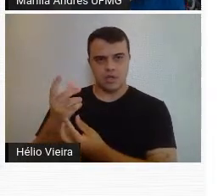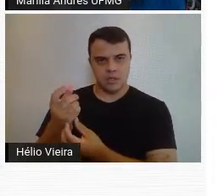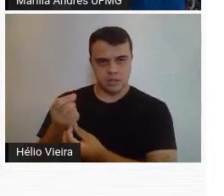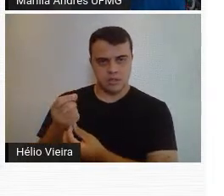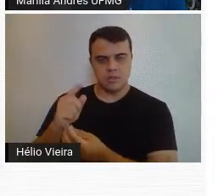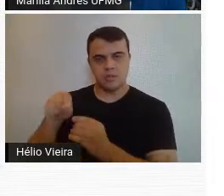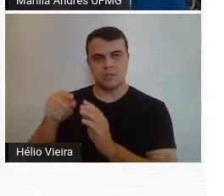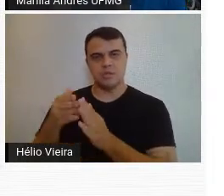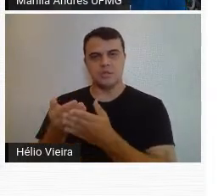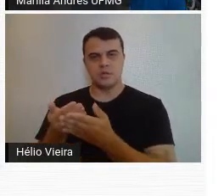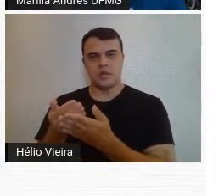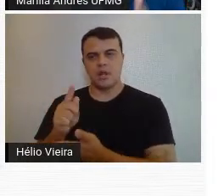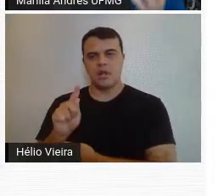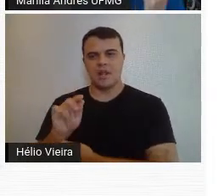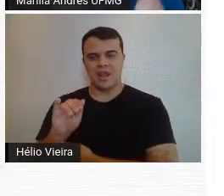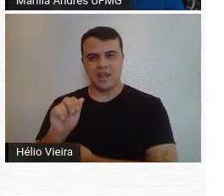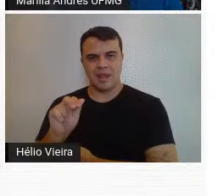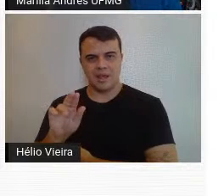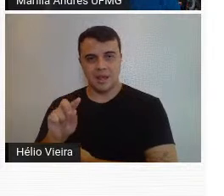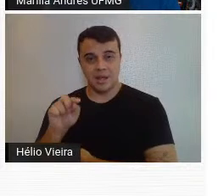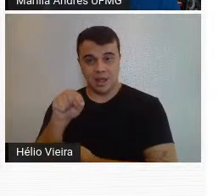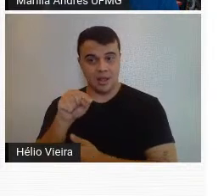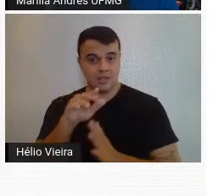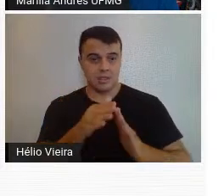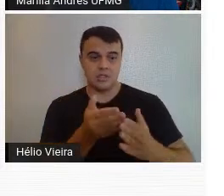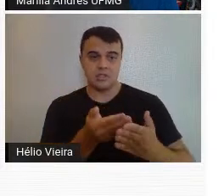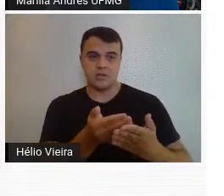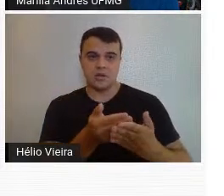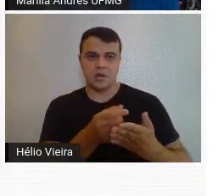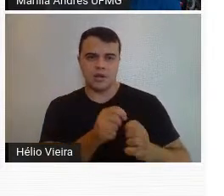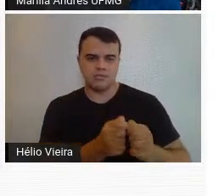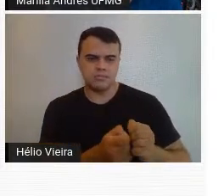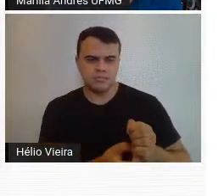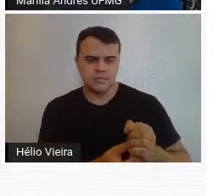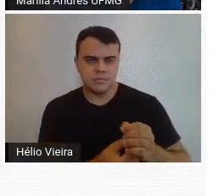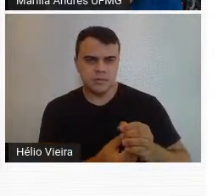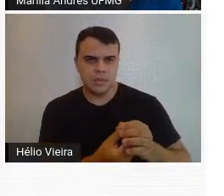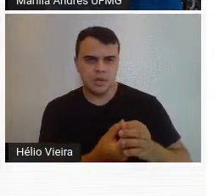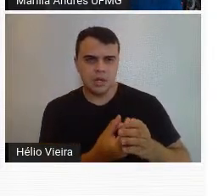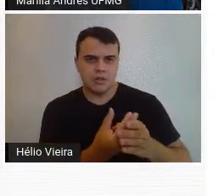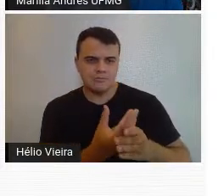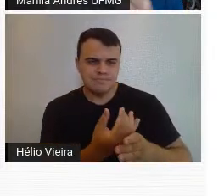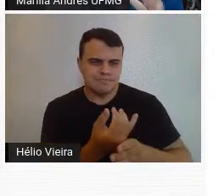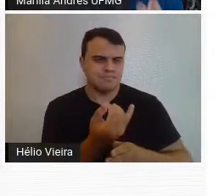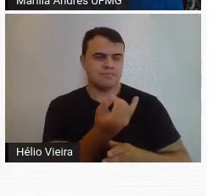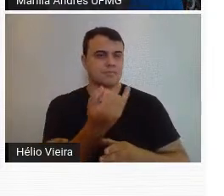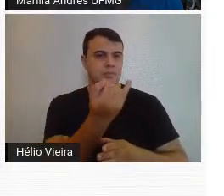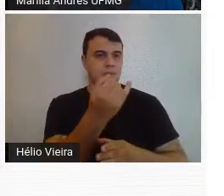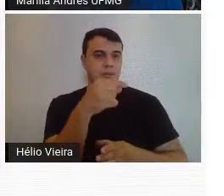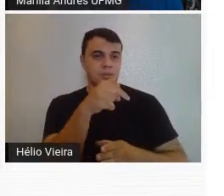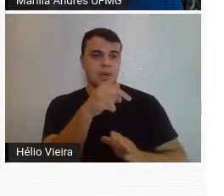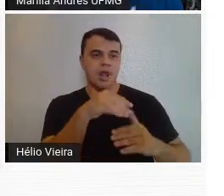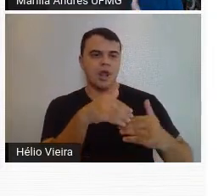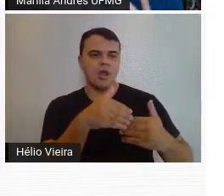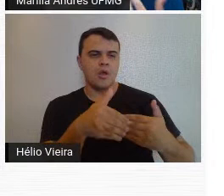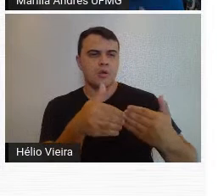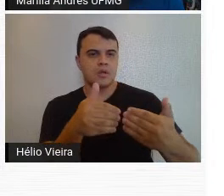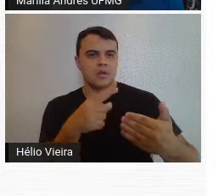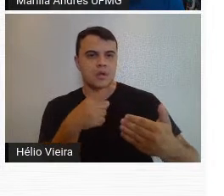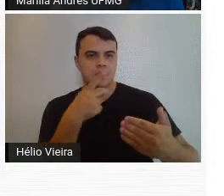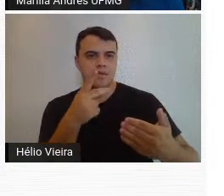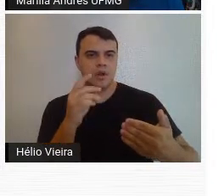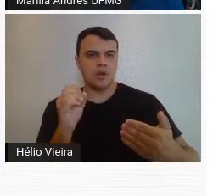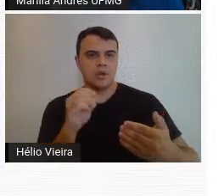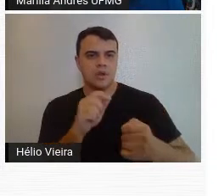Guignard. Ele dizia o seguinte, essa escola será uma semente de prodigiosa fecundidade. Para essa cruzada que eu classifico de